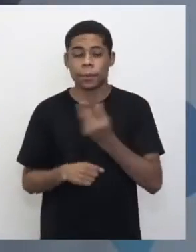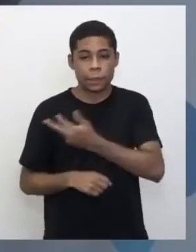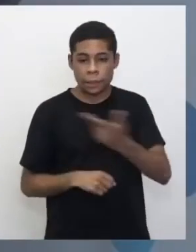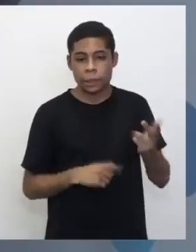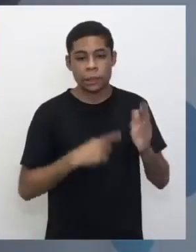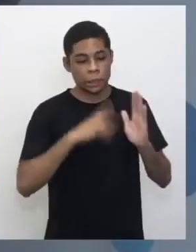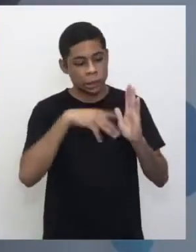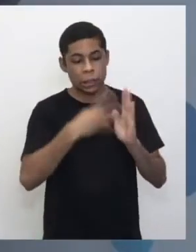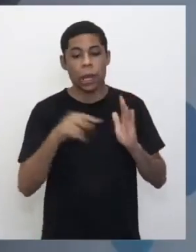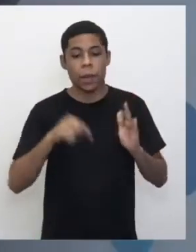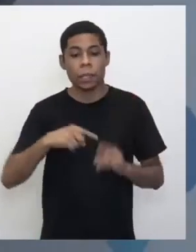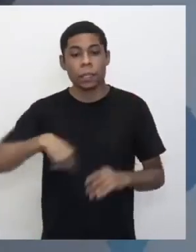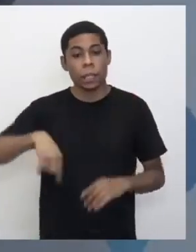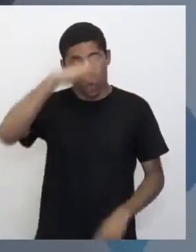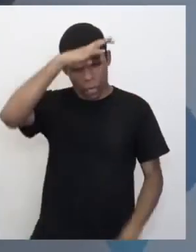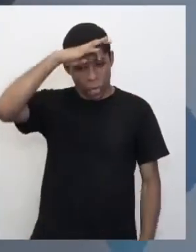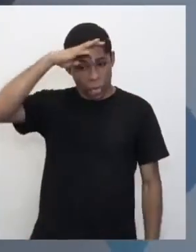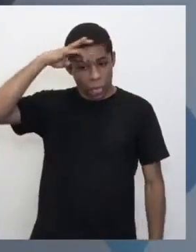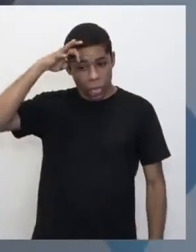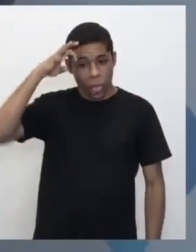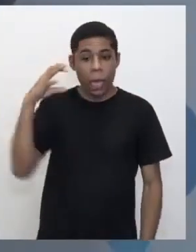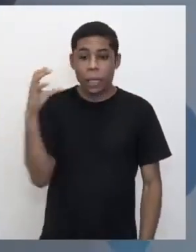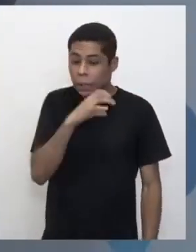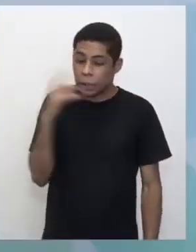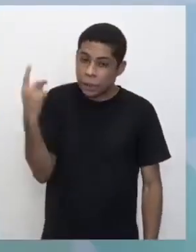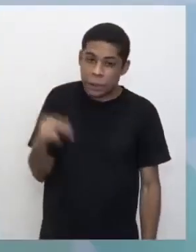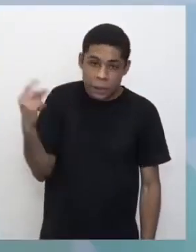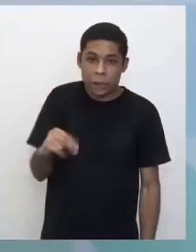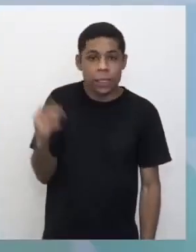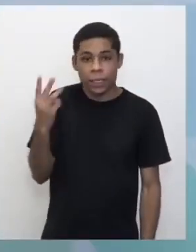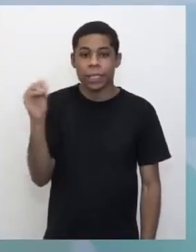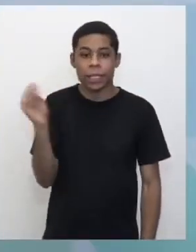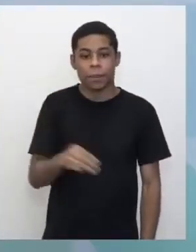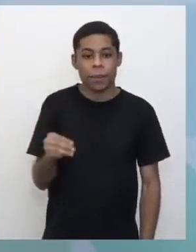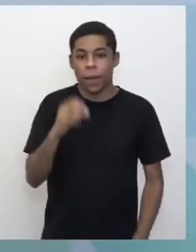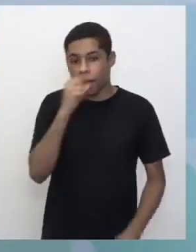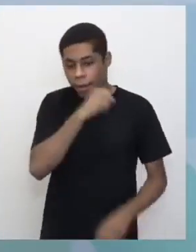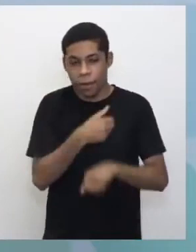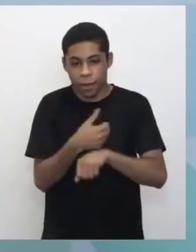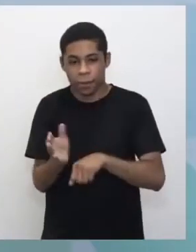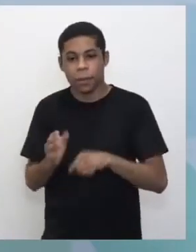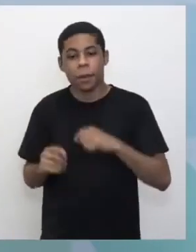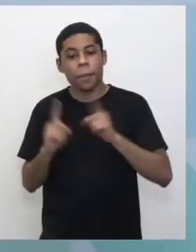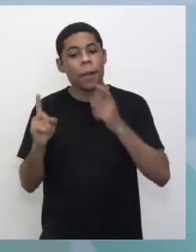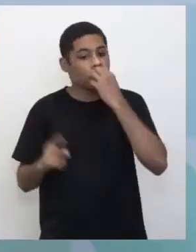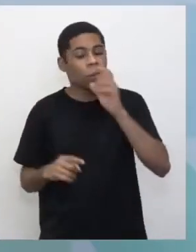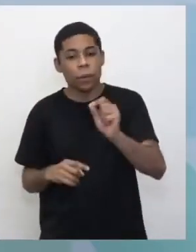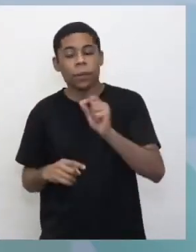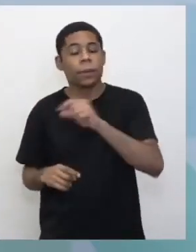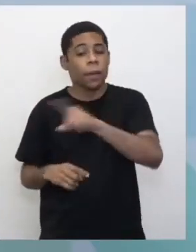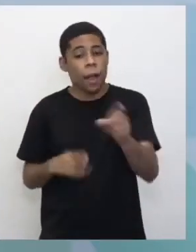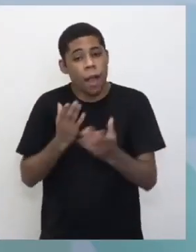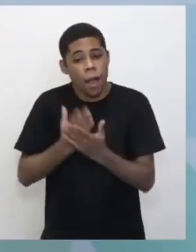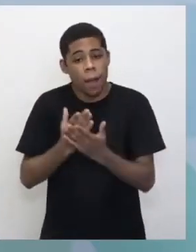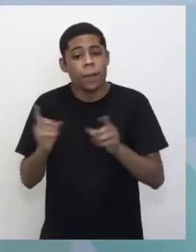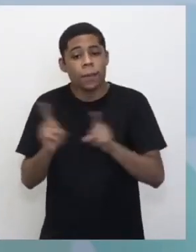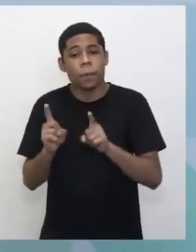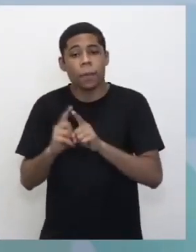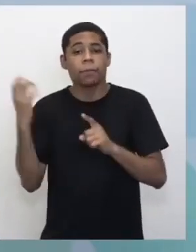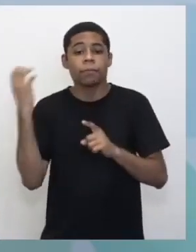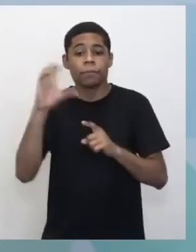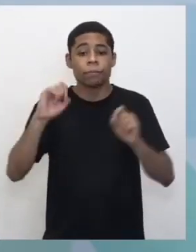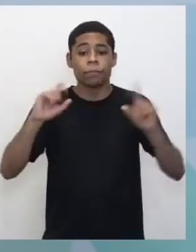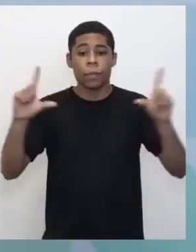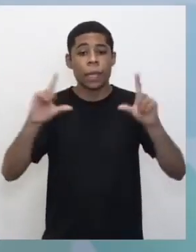agora estamos suando aqui em 30 minutos. Em 30 minutos. Mas vai dar bom. A vantagem agora é que todas as aulas também aparecem na televisão,